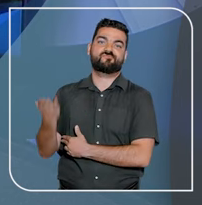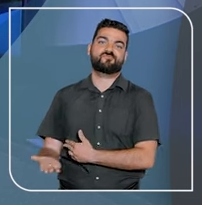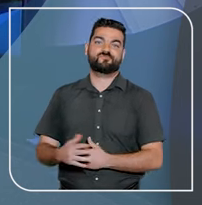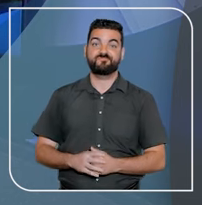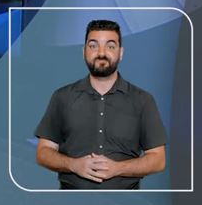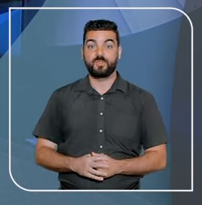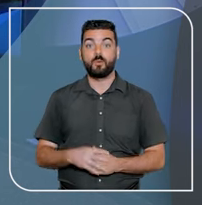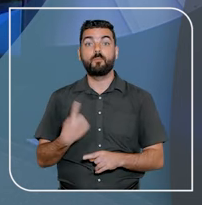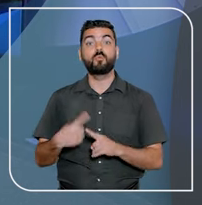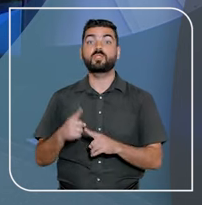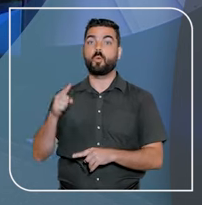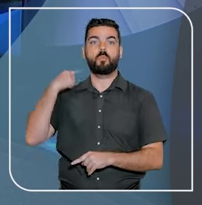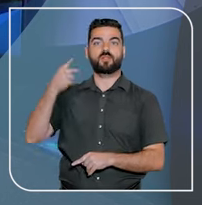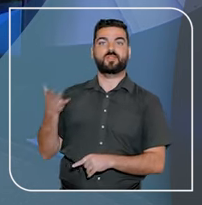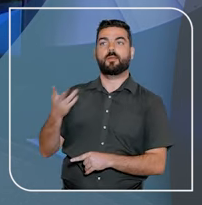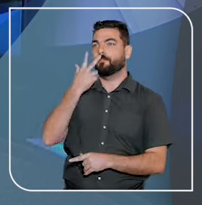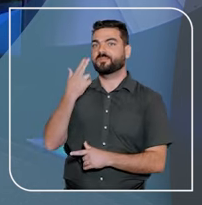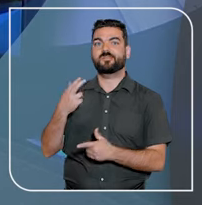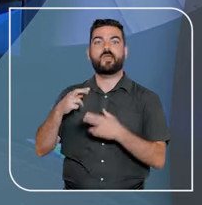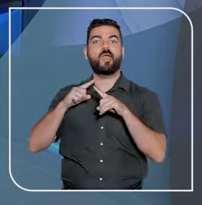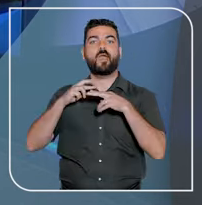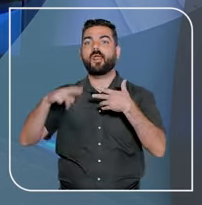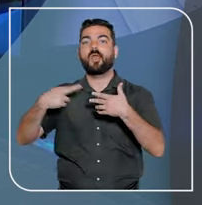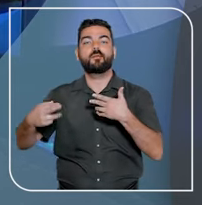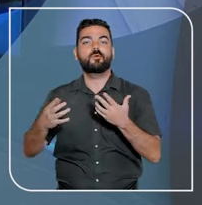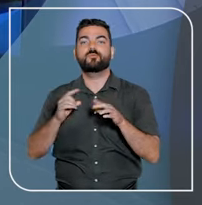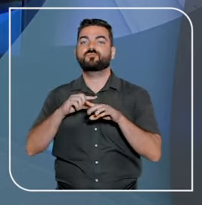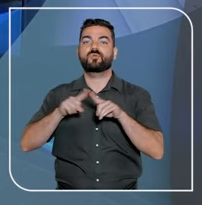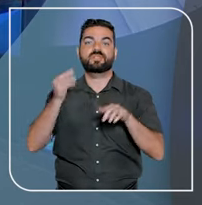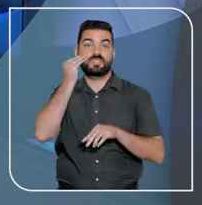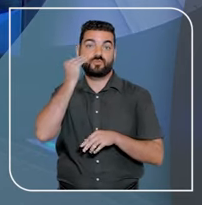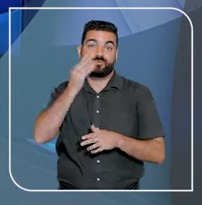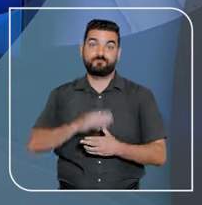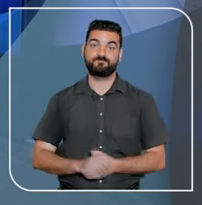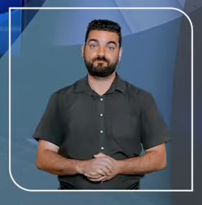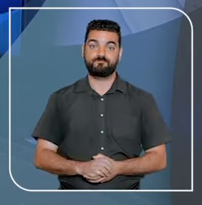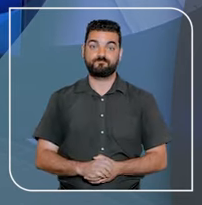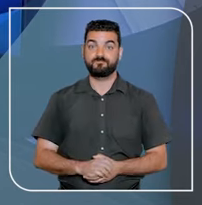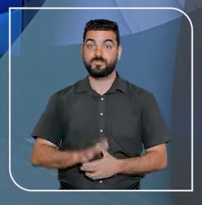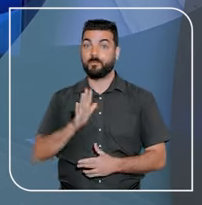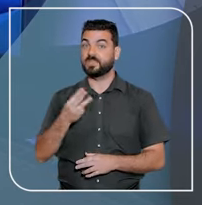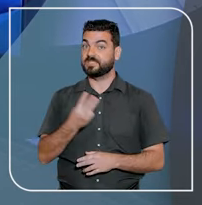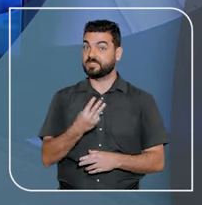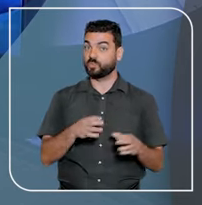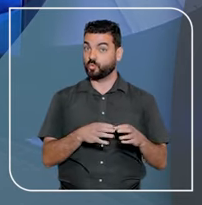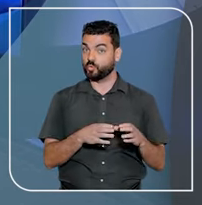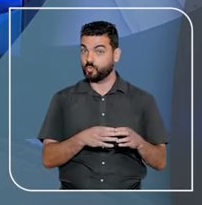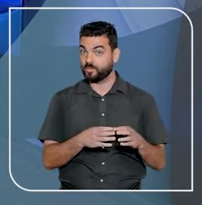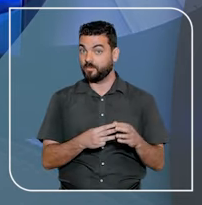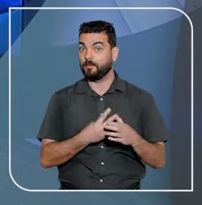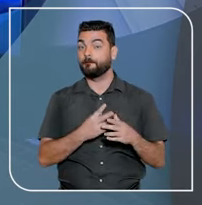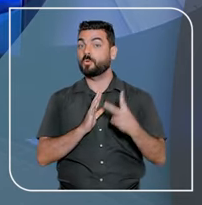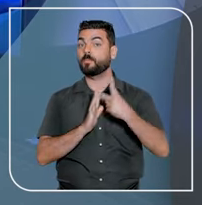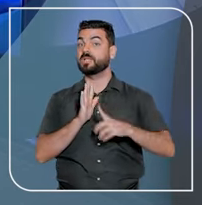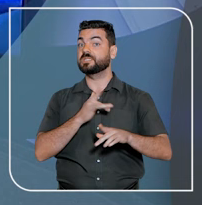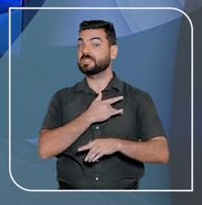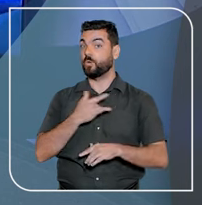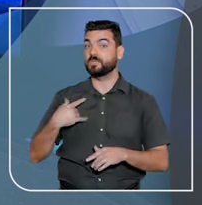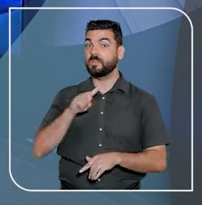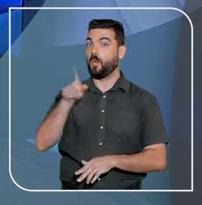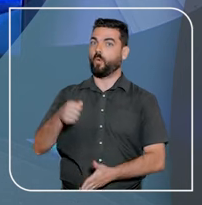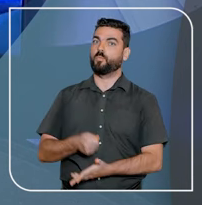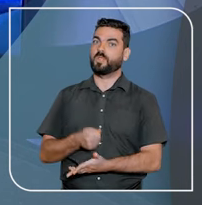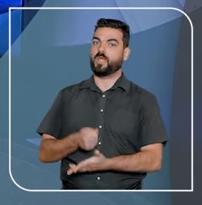improbidade, pois apenas o político havia recorrido inicialmente. Já para a terceira turma, planos de saúde